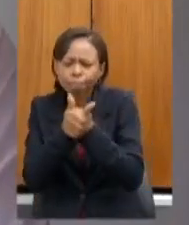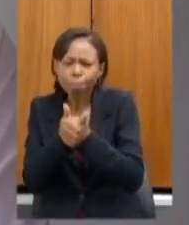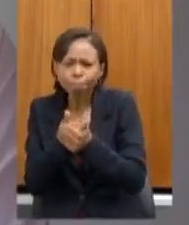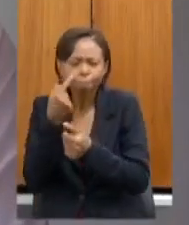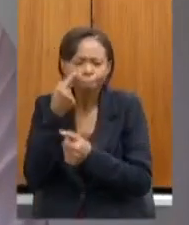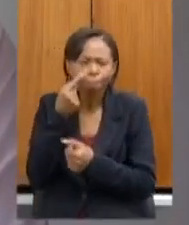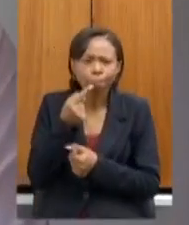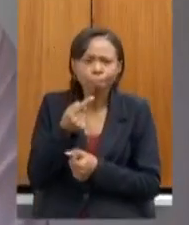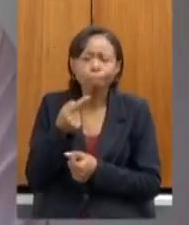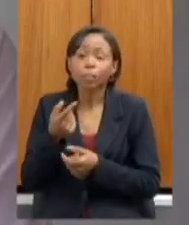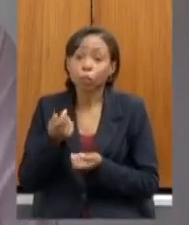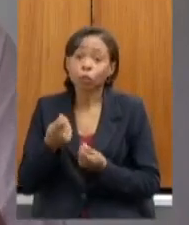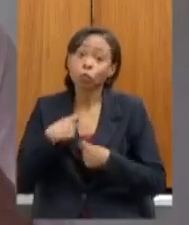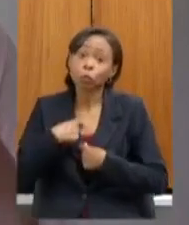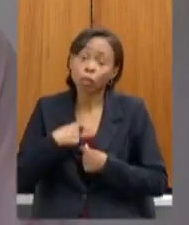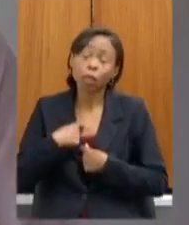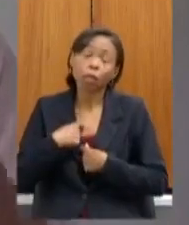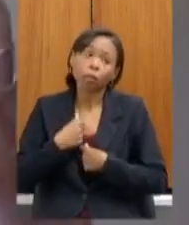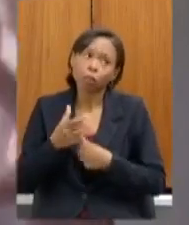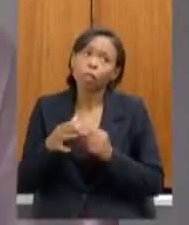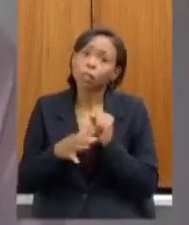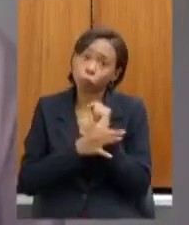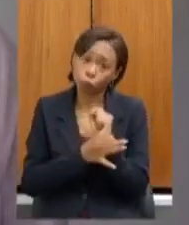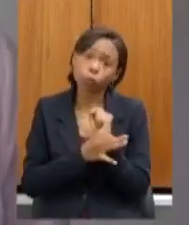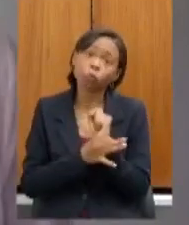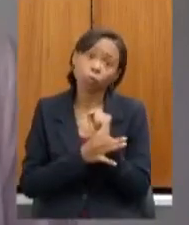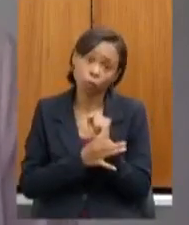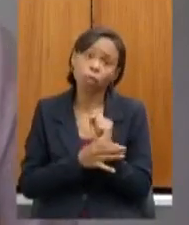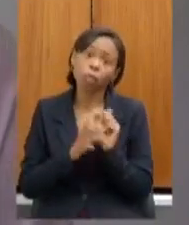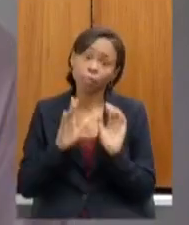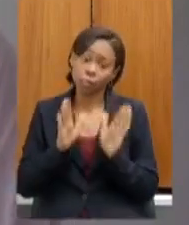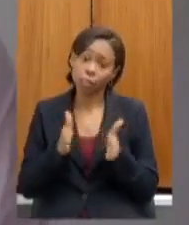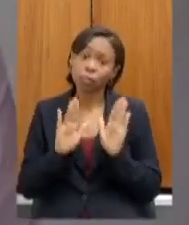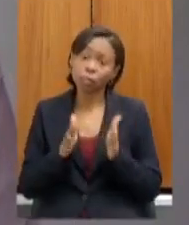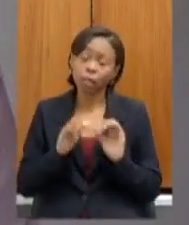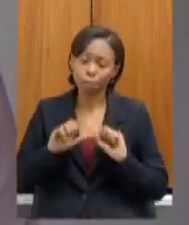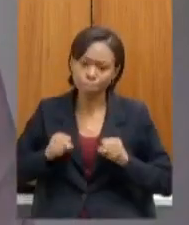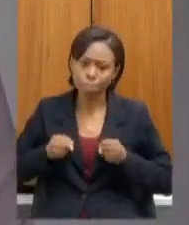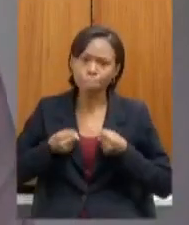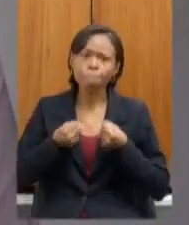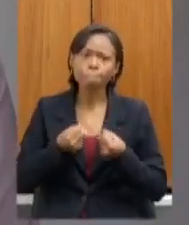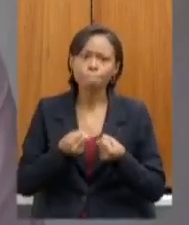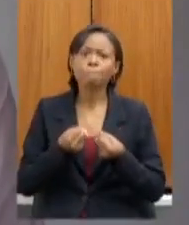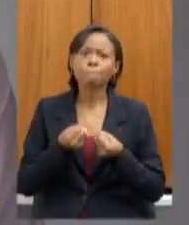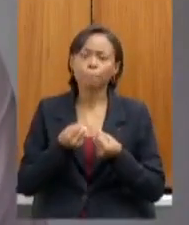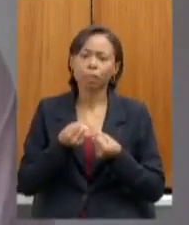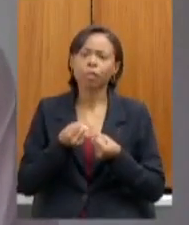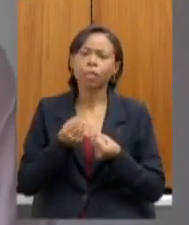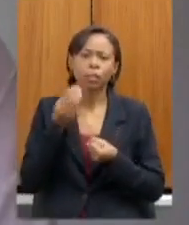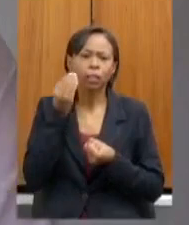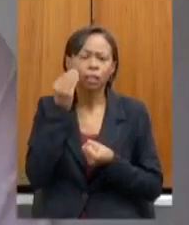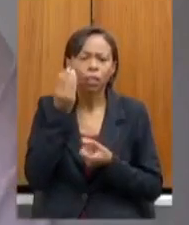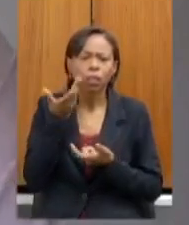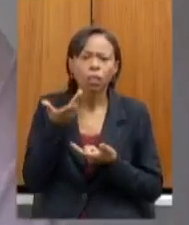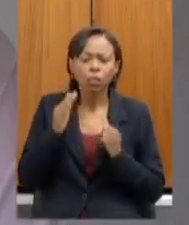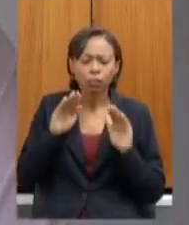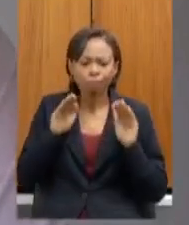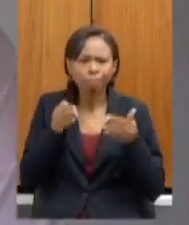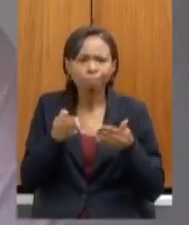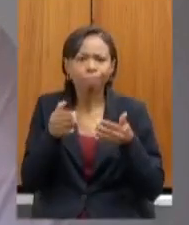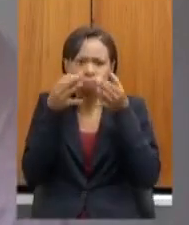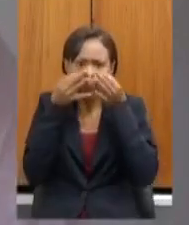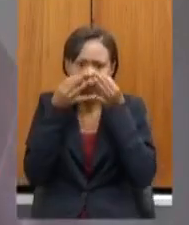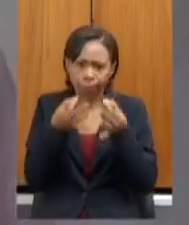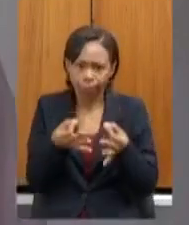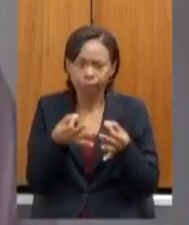vem sendo feita o melhor esforço em relação a essa minúcia na atenção no